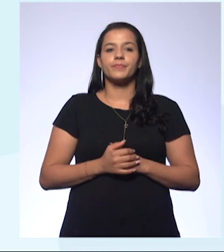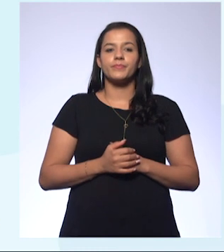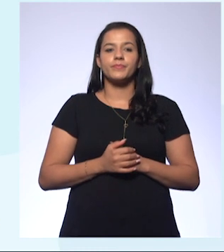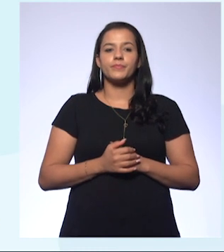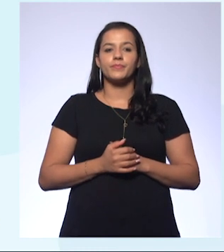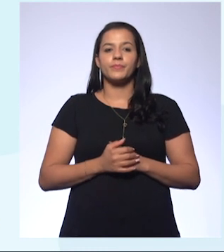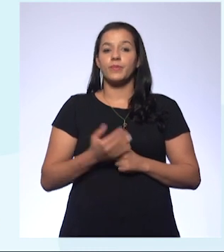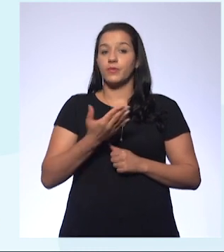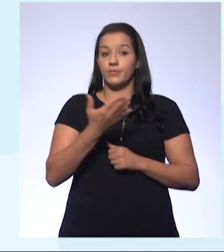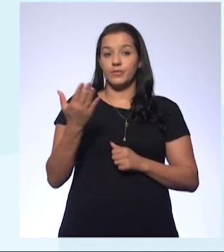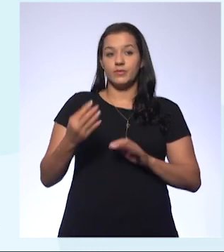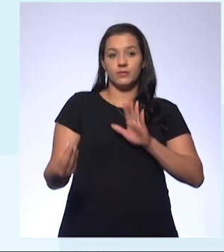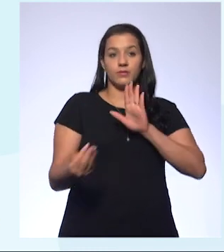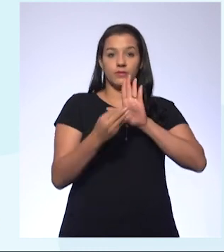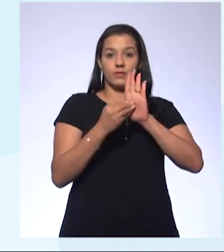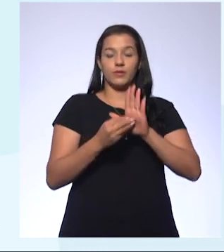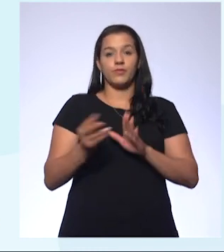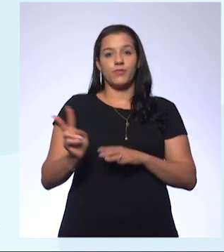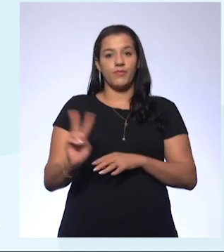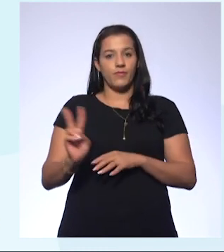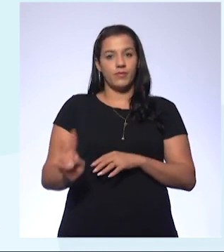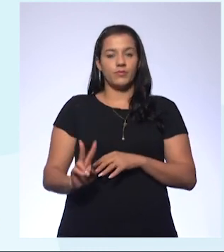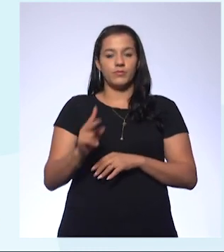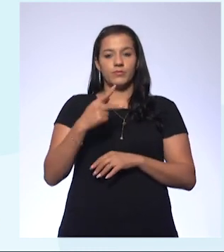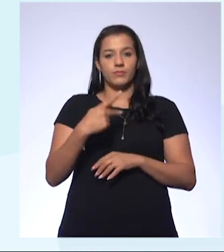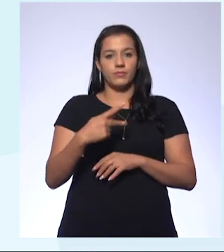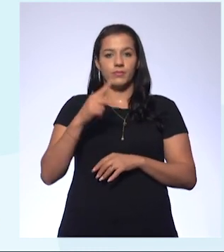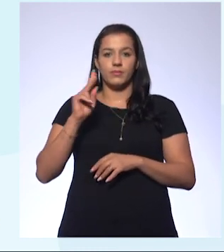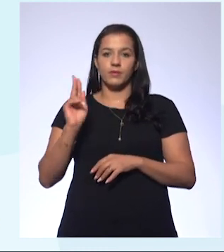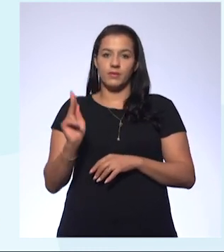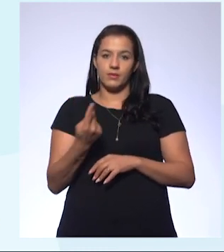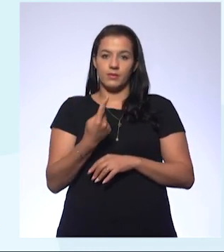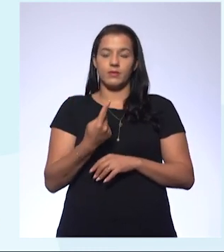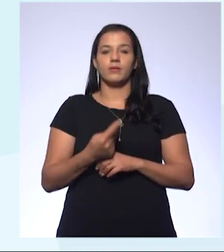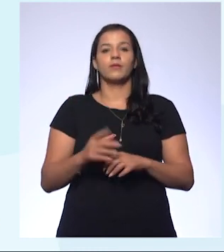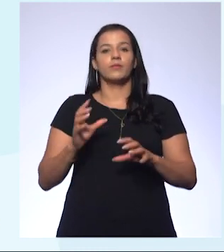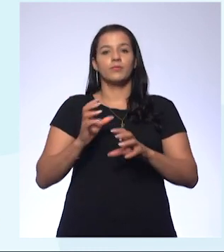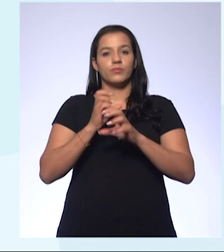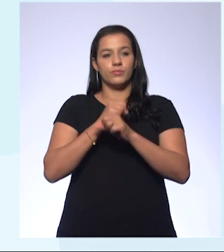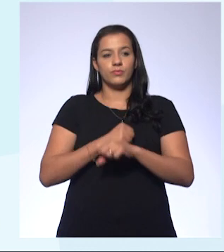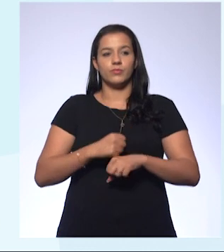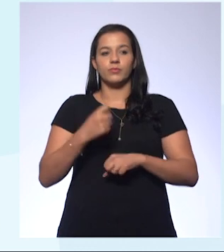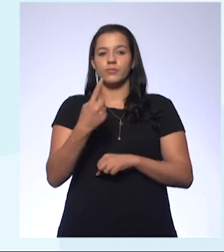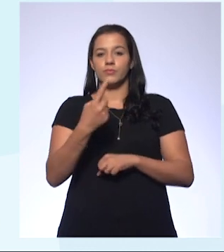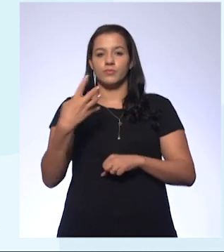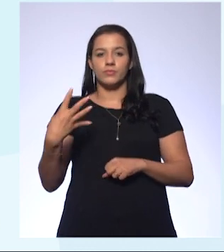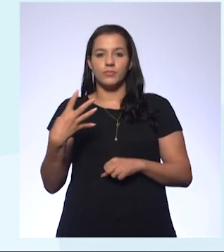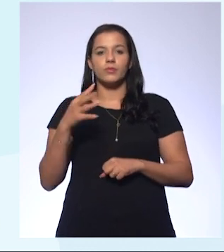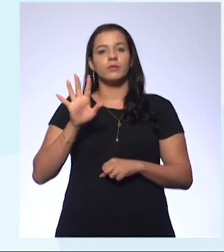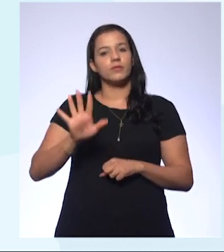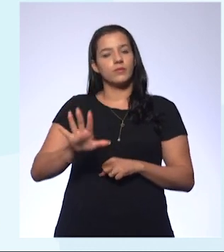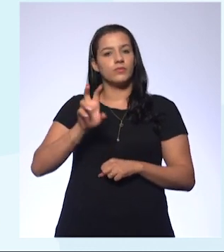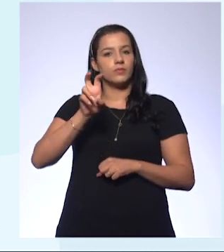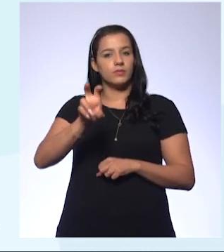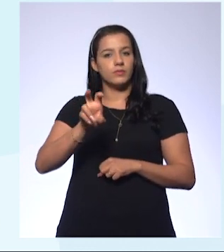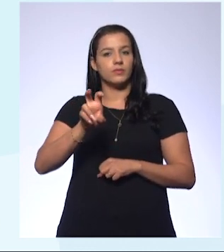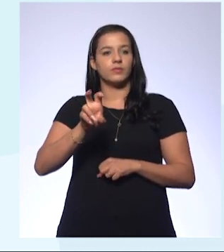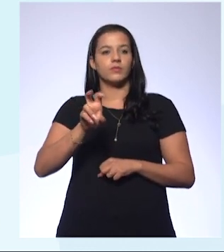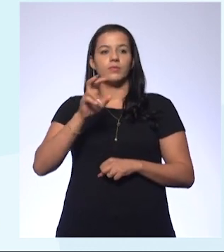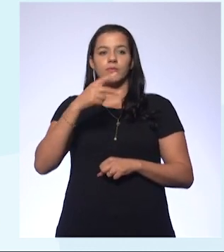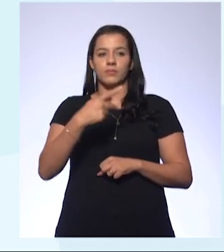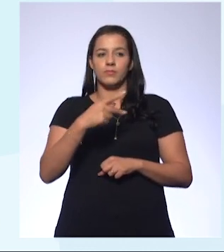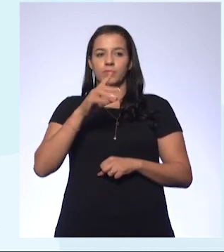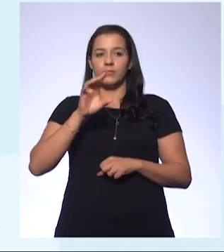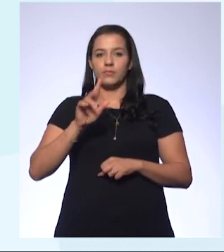tenho o valor de pH, né? Então, eu sei que os dois somados dão 14. Então, 5, que é o valor do pH dele,